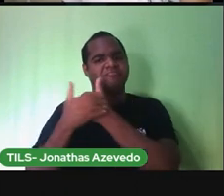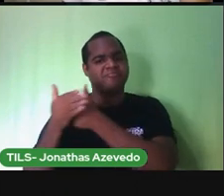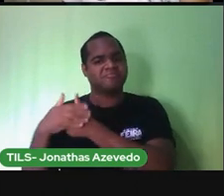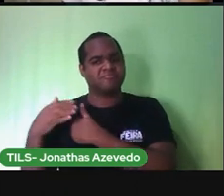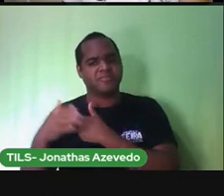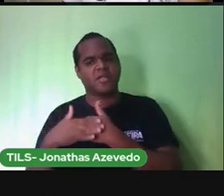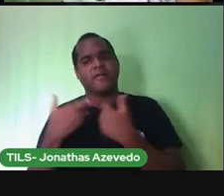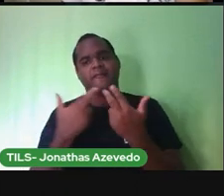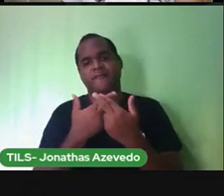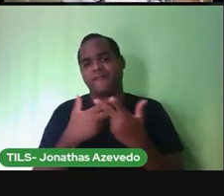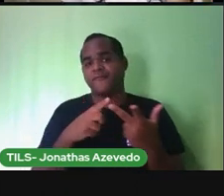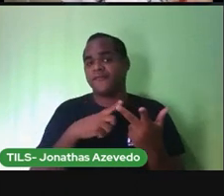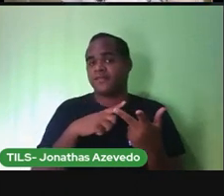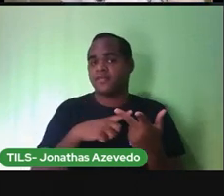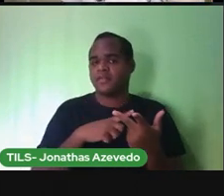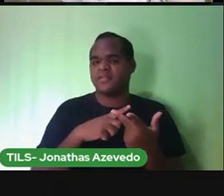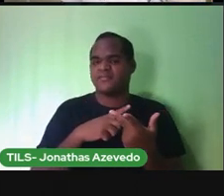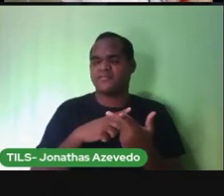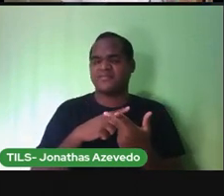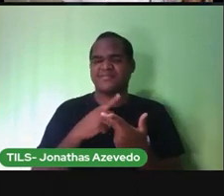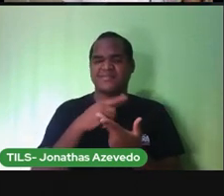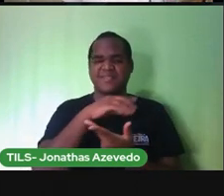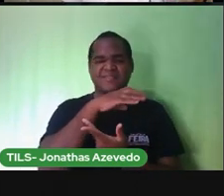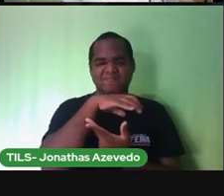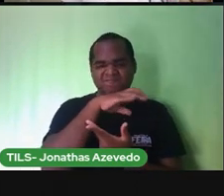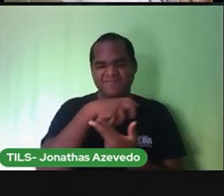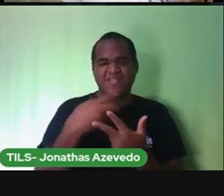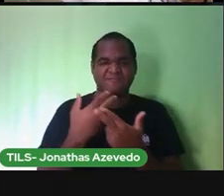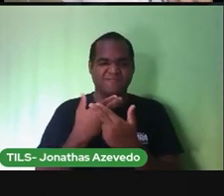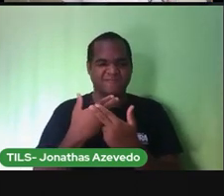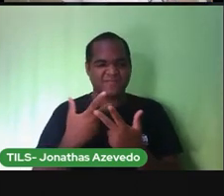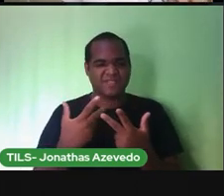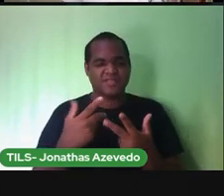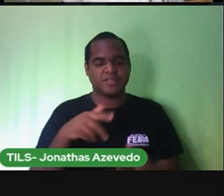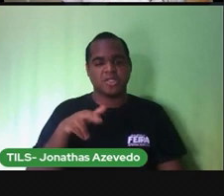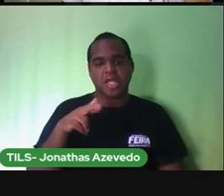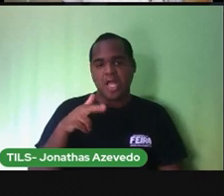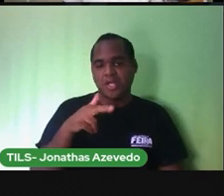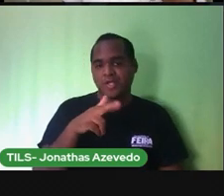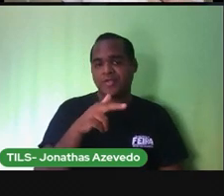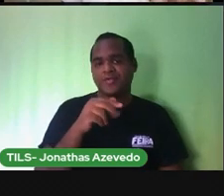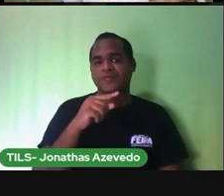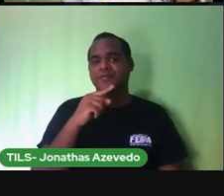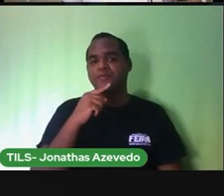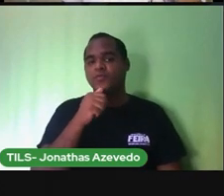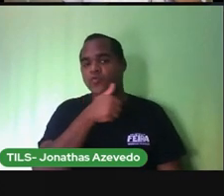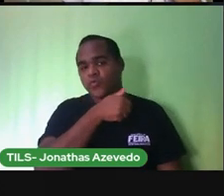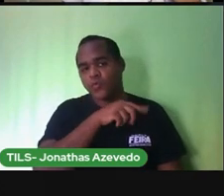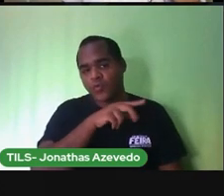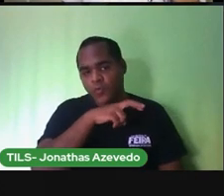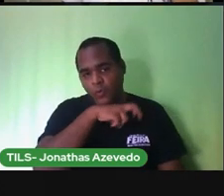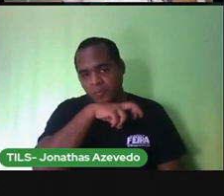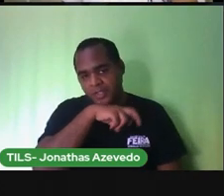acumulam muitos bichos temos ratos cobra